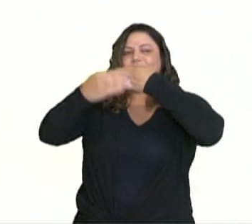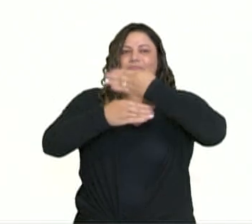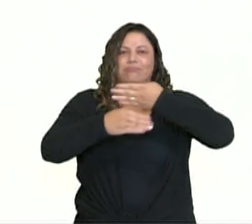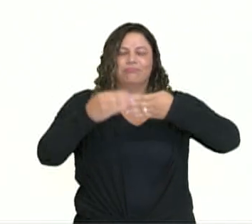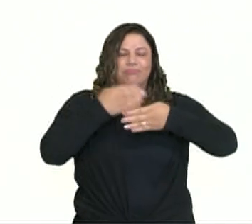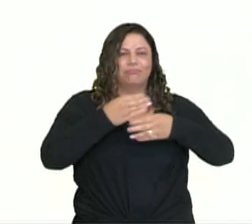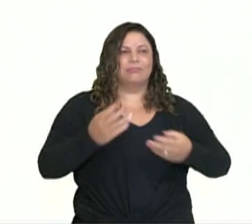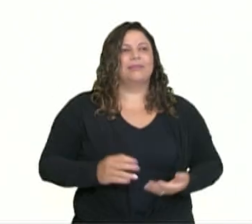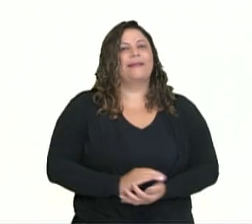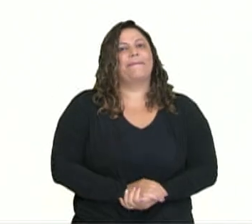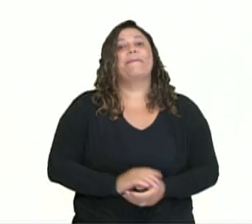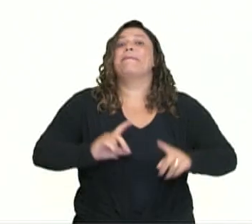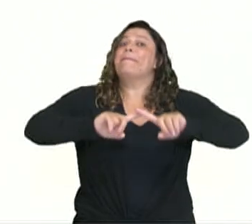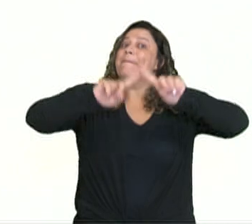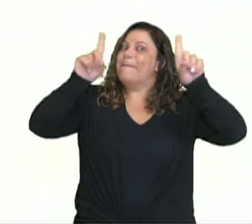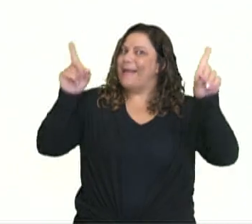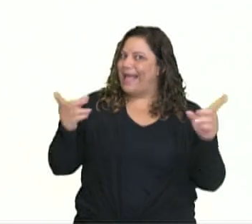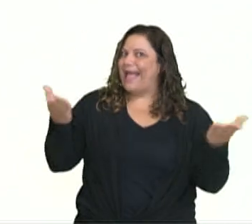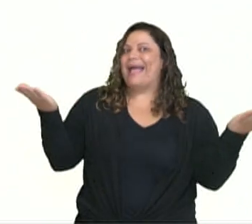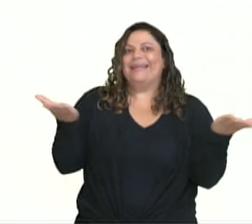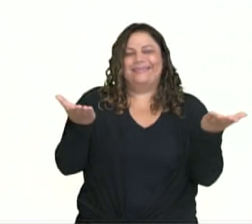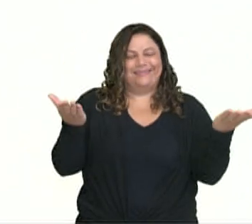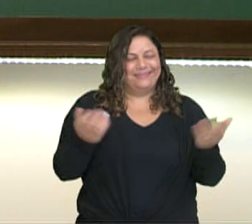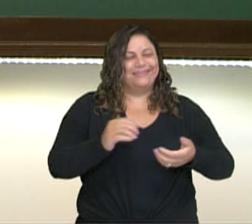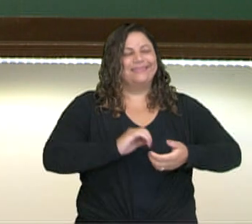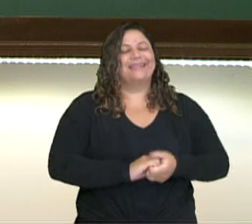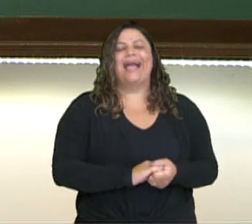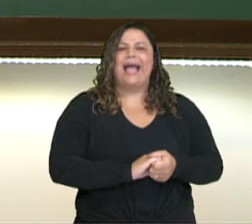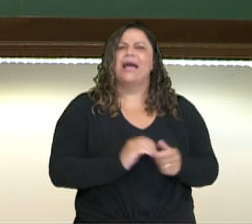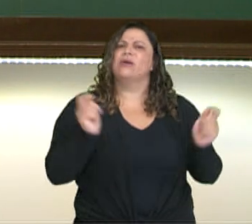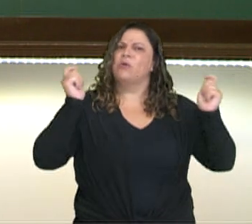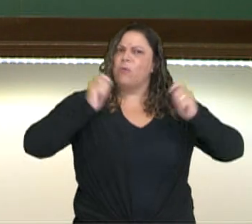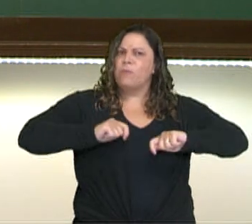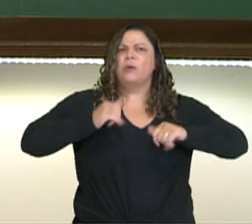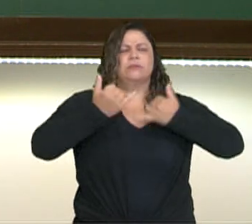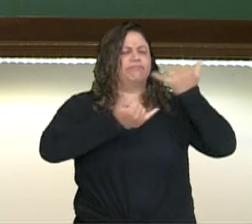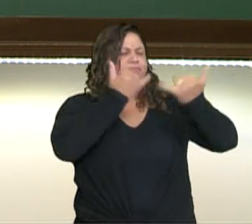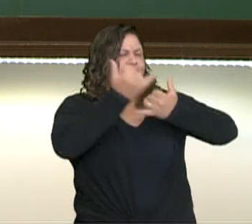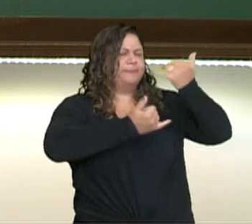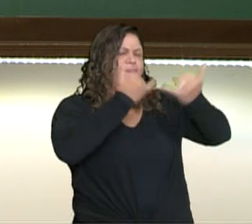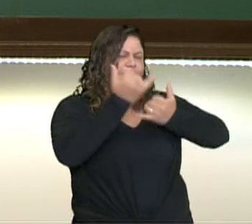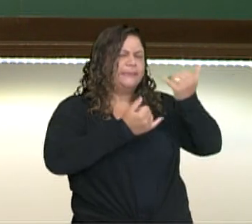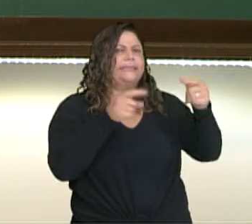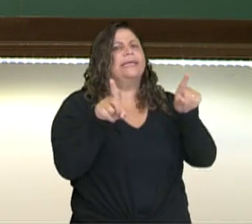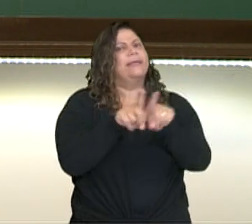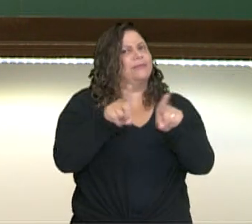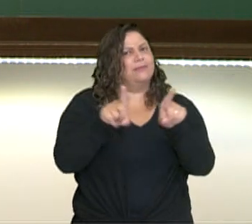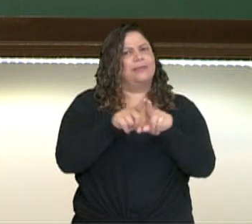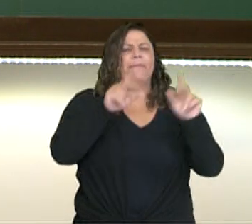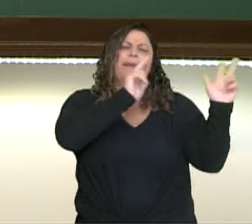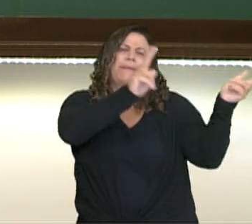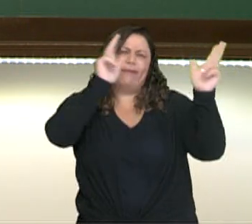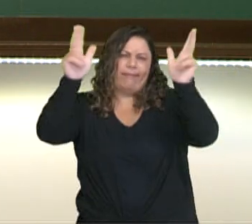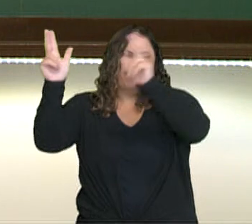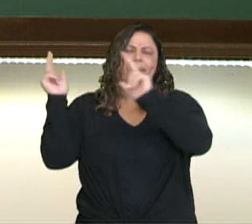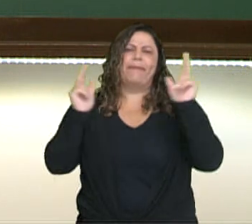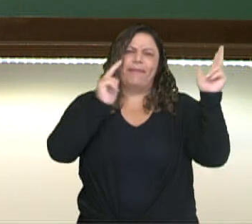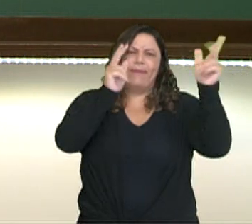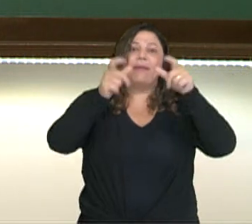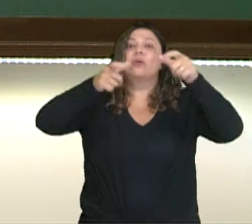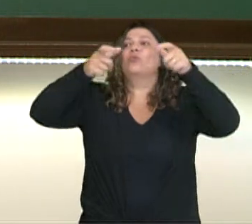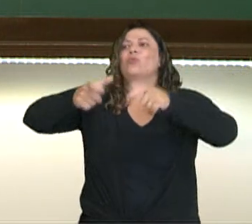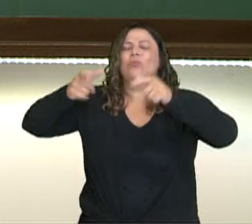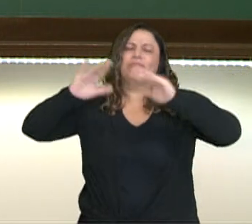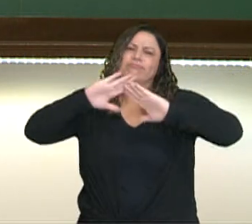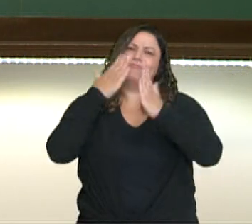Lógico que nada impede de ela ser trabalhada de forma descontraída, nos espaços disponíveis da escola,